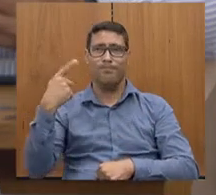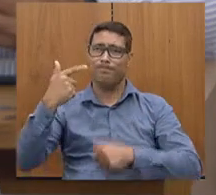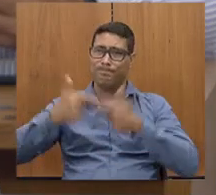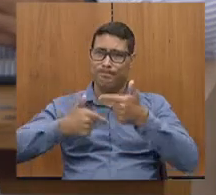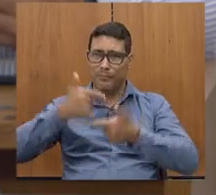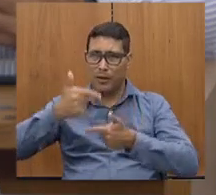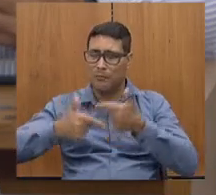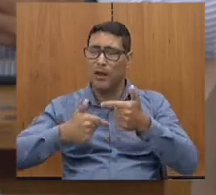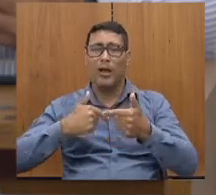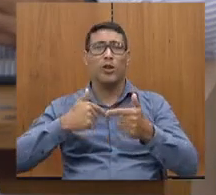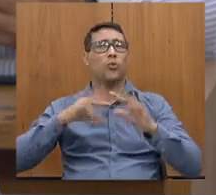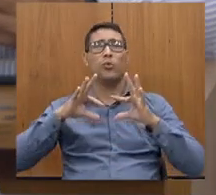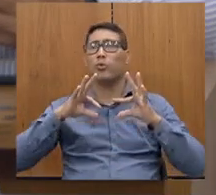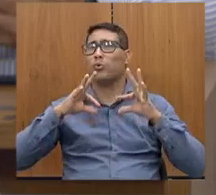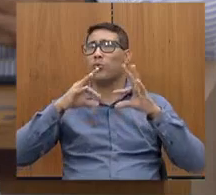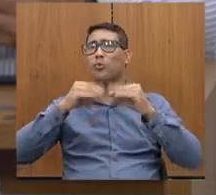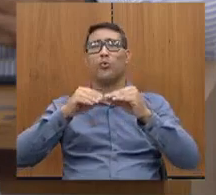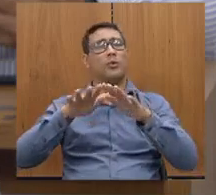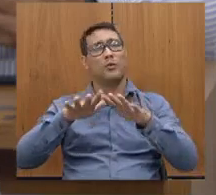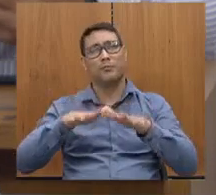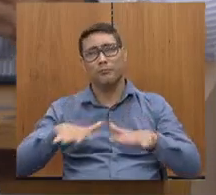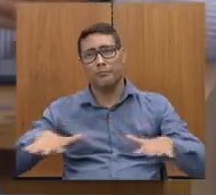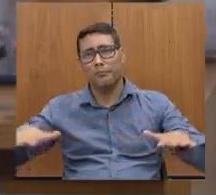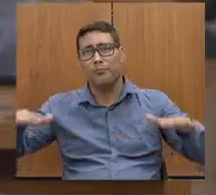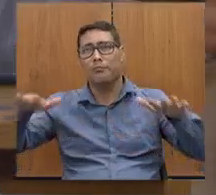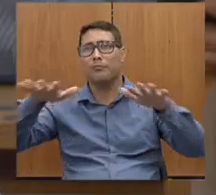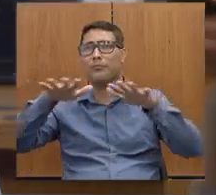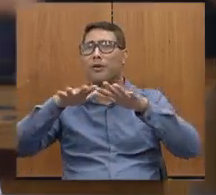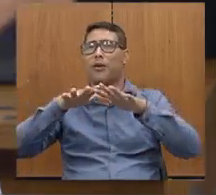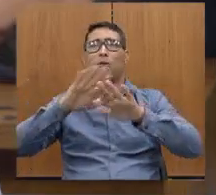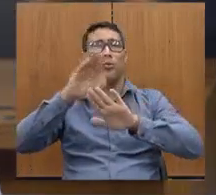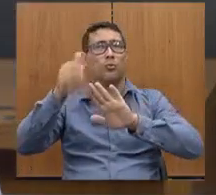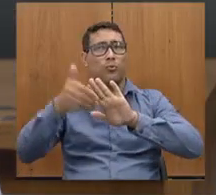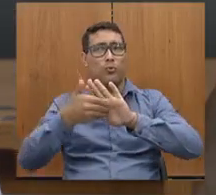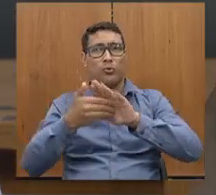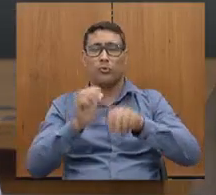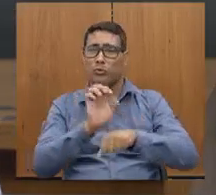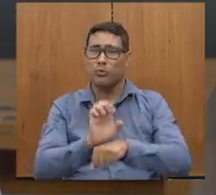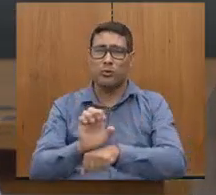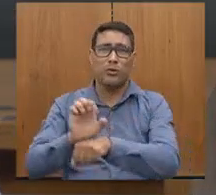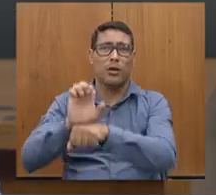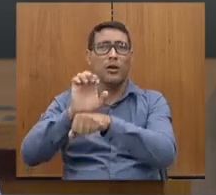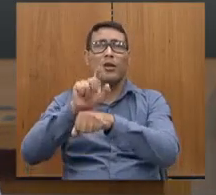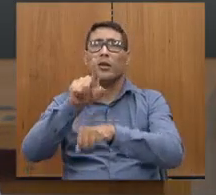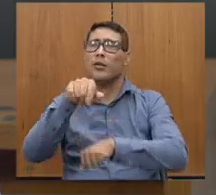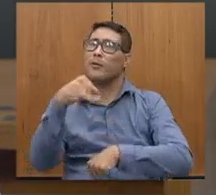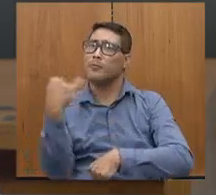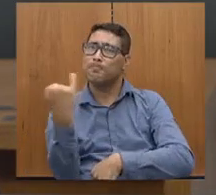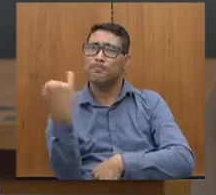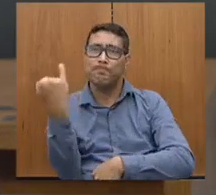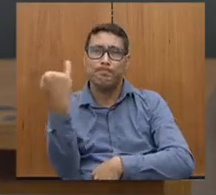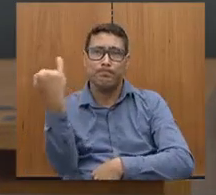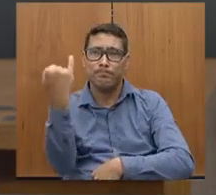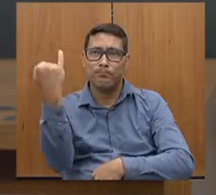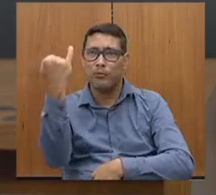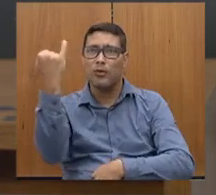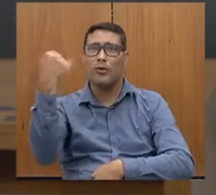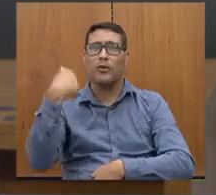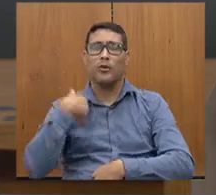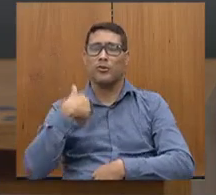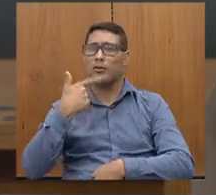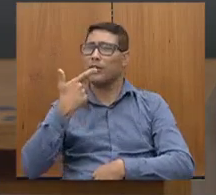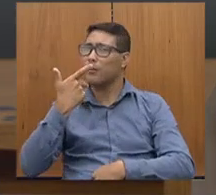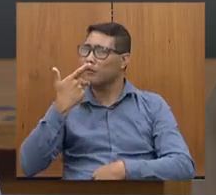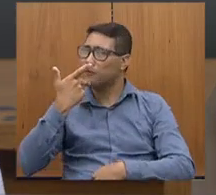toda a região e por todo o Estado tem sido incrível, muito importante. O senhor fala de Pimenta Aguapé, nós